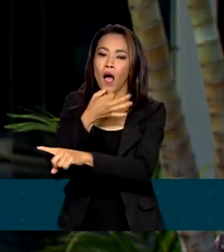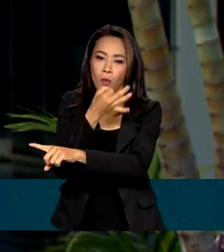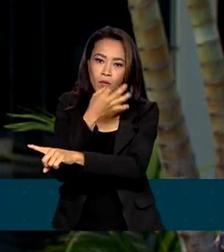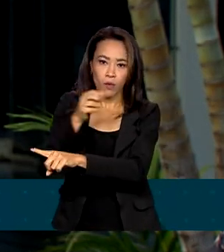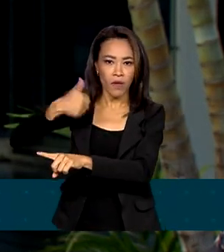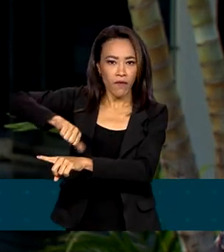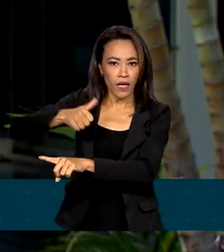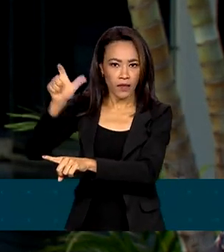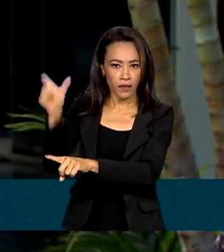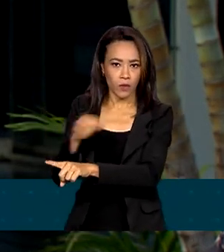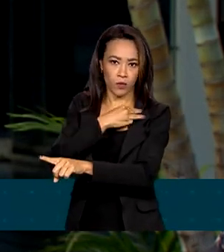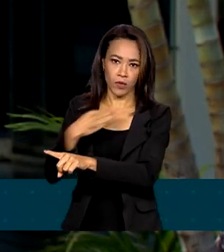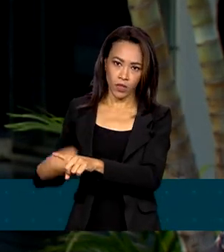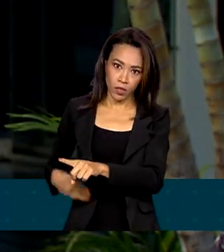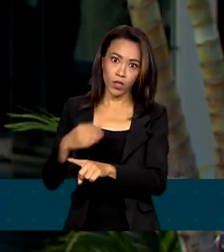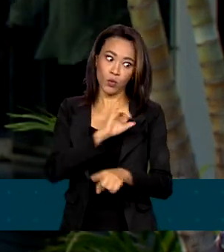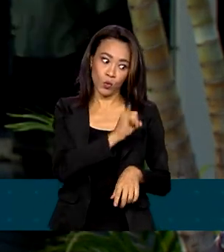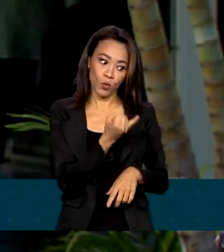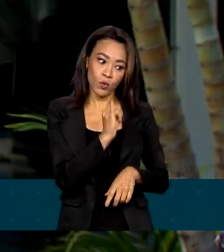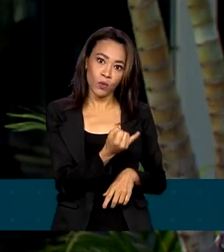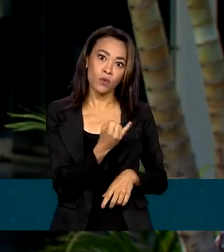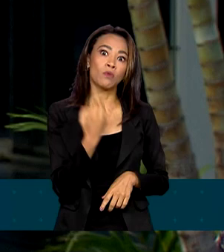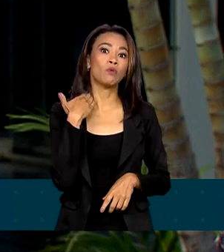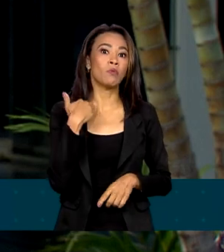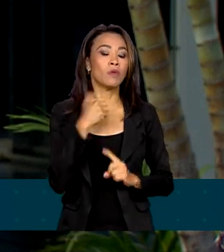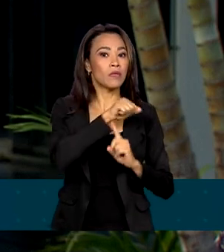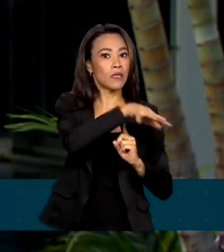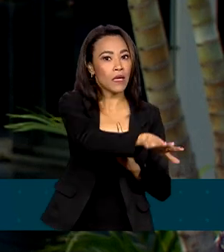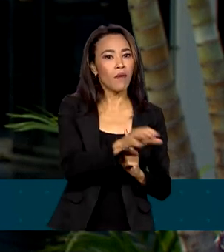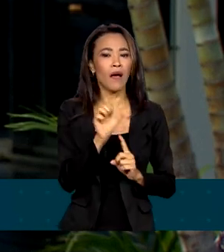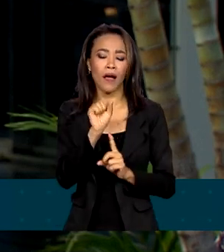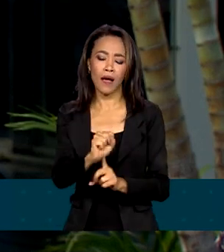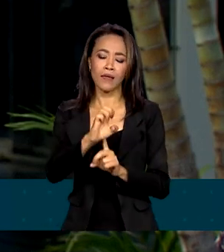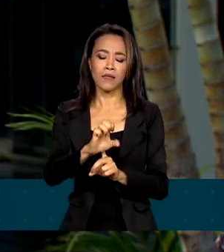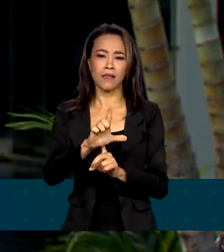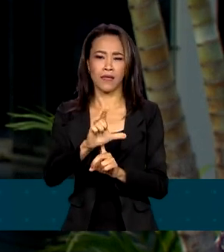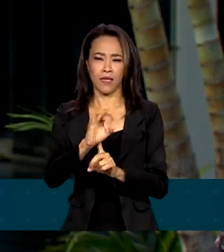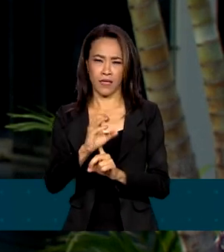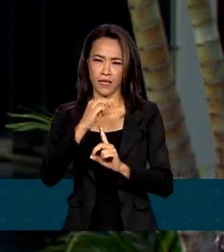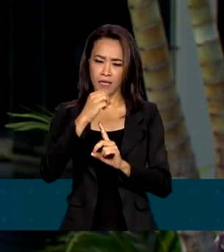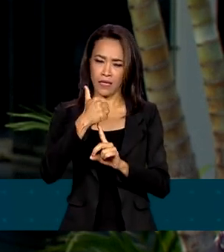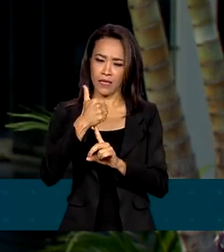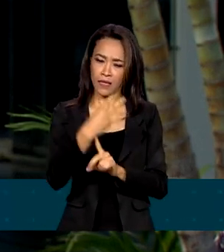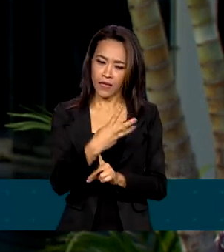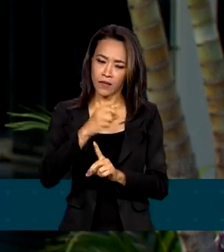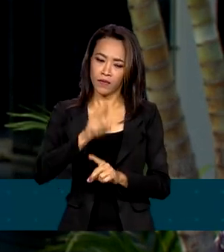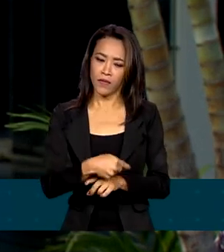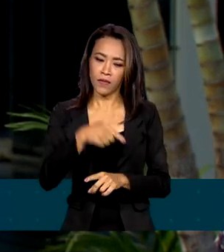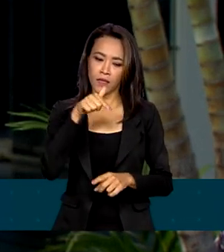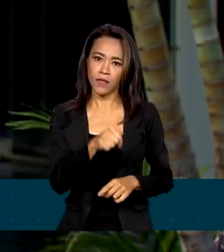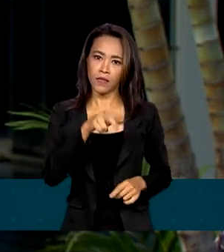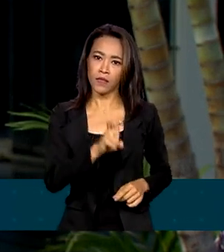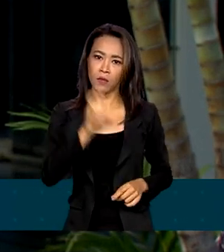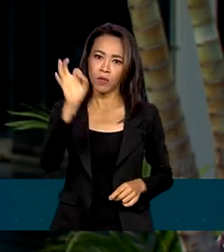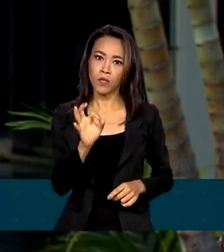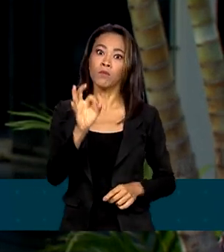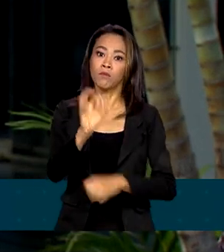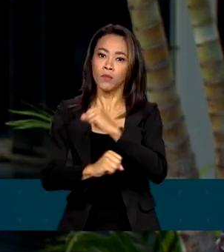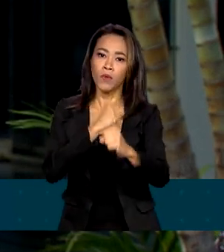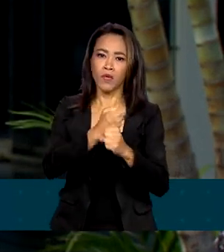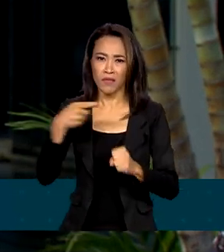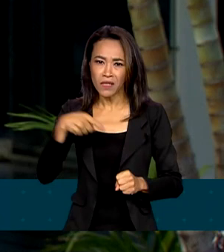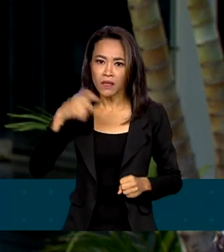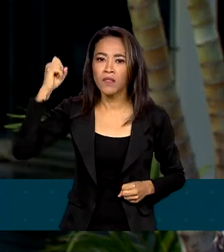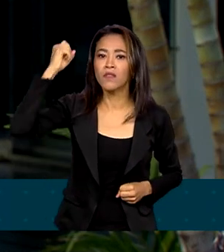os altos juros praticados pelo Banco Central com a taxa Selic a 13,75% ao ano, o que